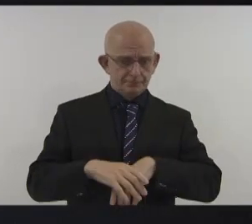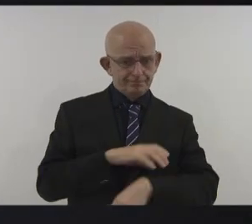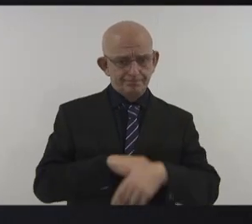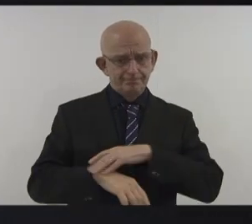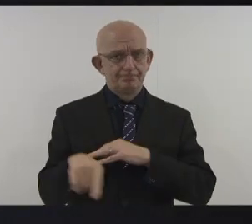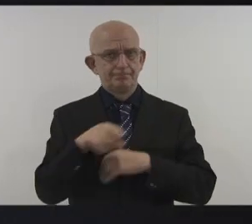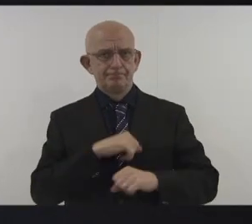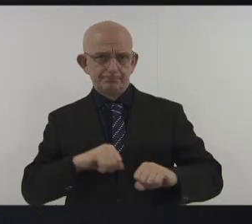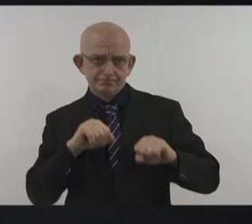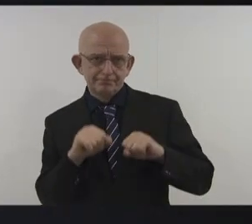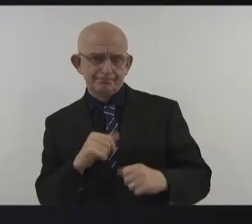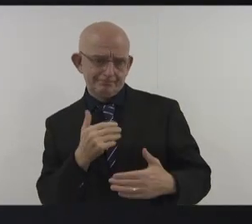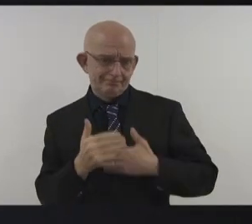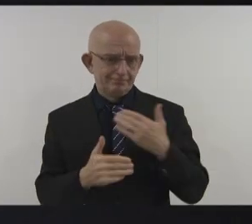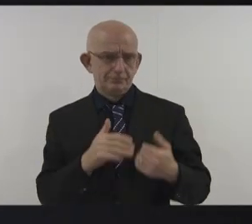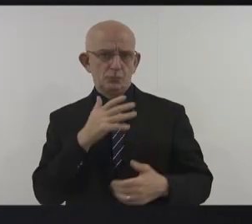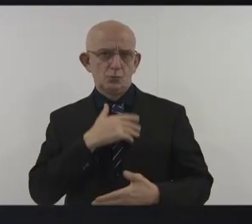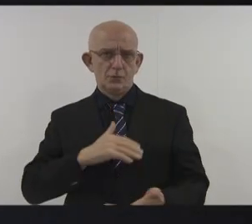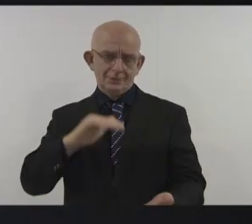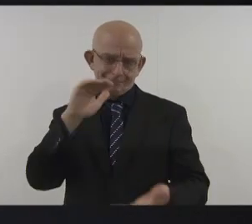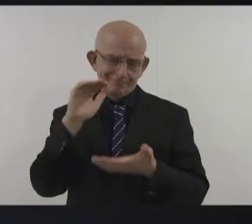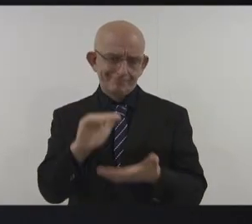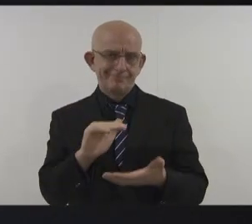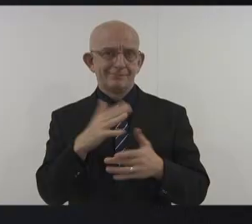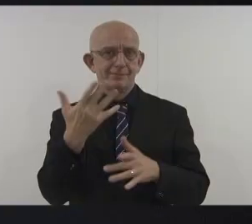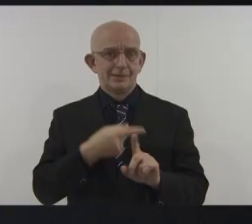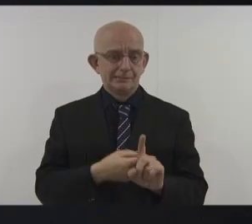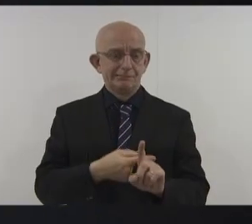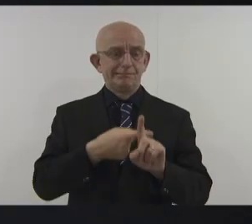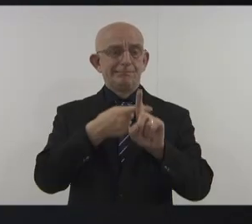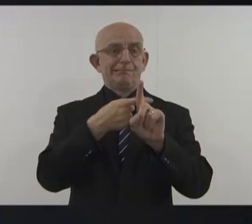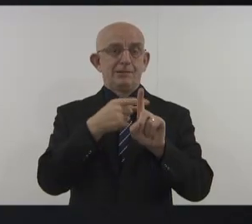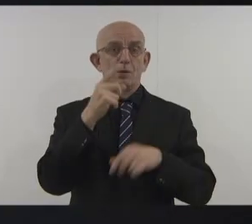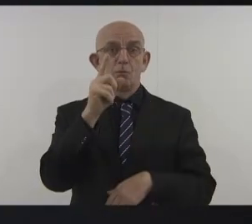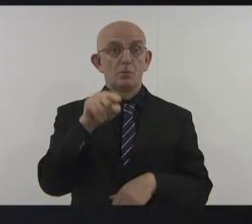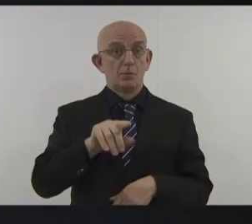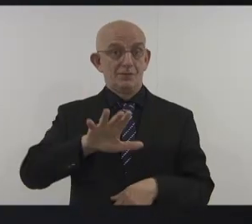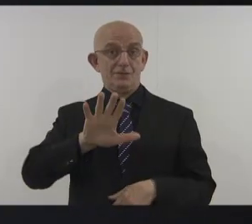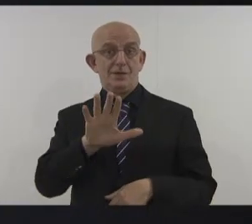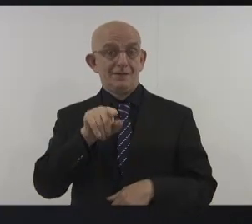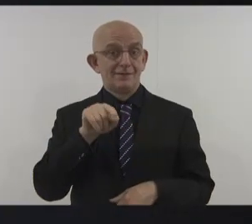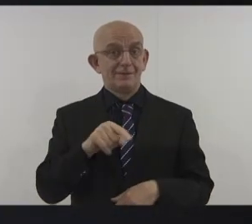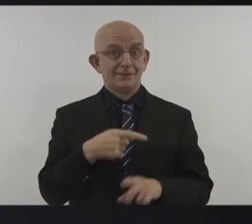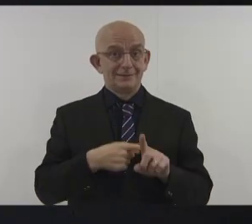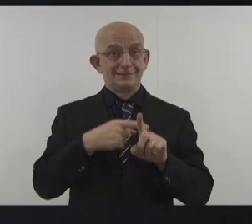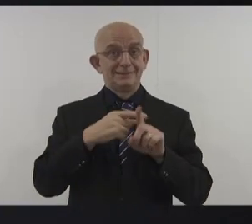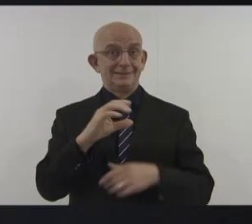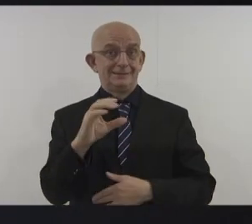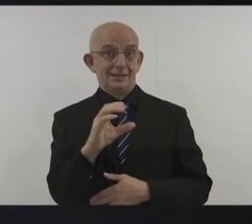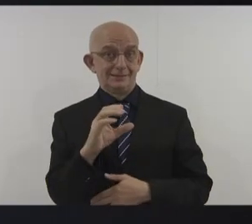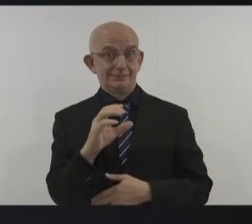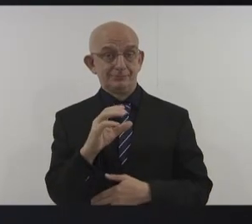desafio de finalizar as negociações do mercado de carbono e orientar o caminho